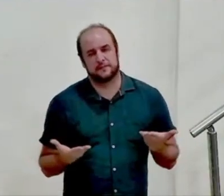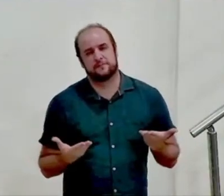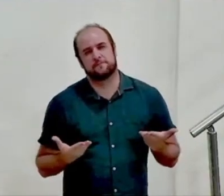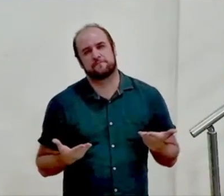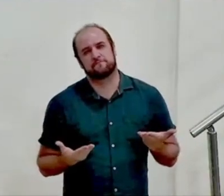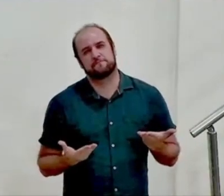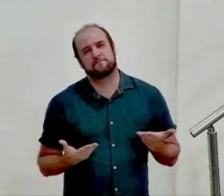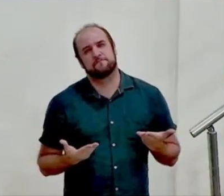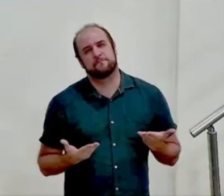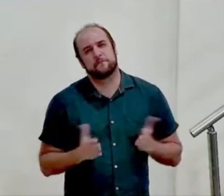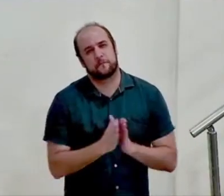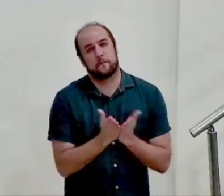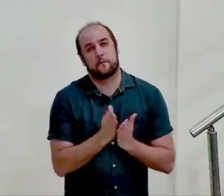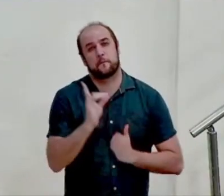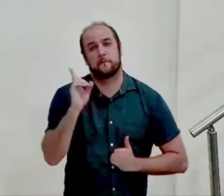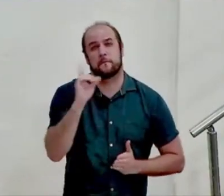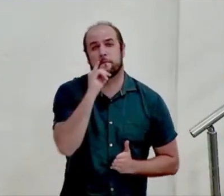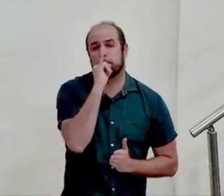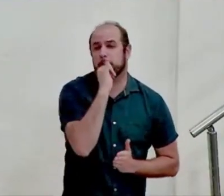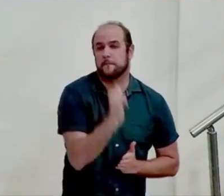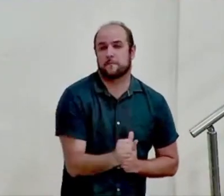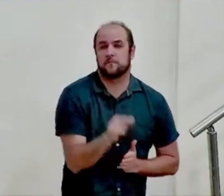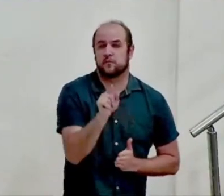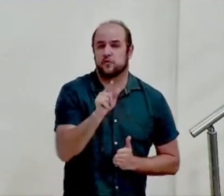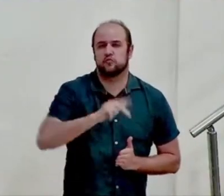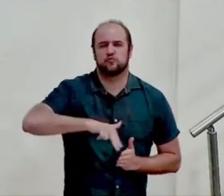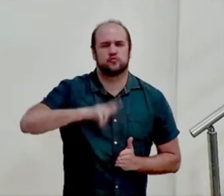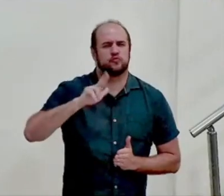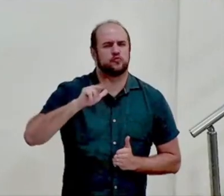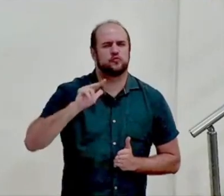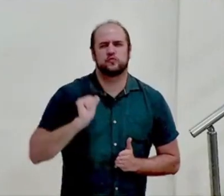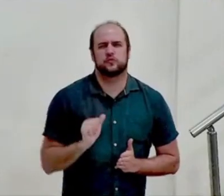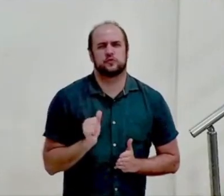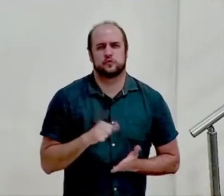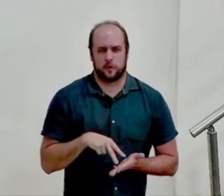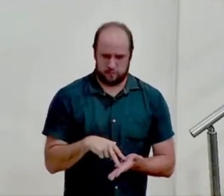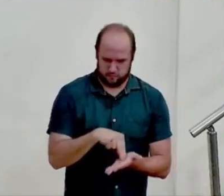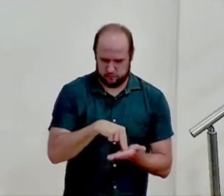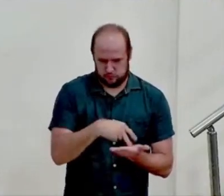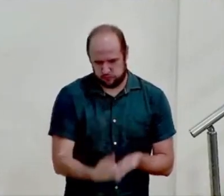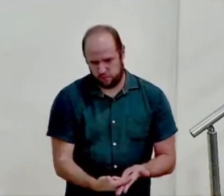o texto diz que você jamais será abalado